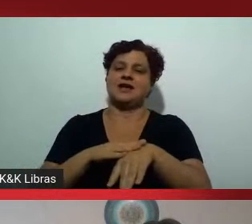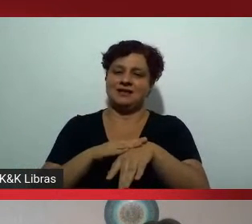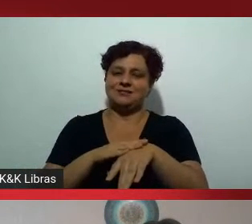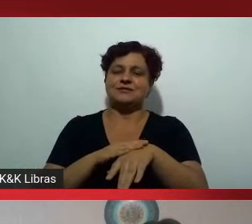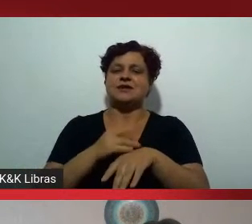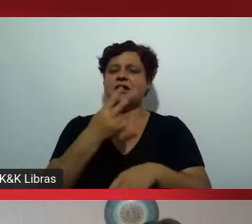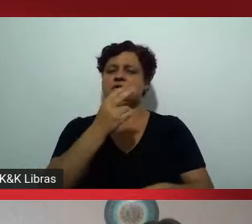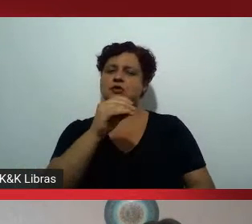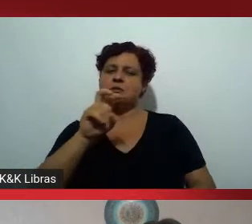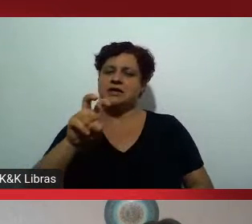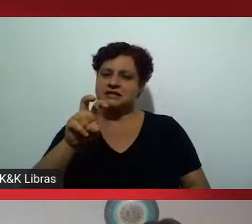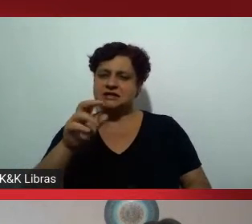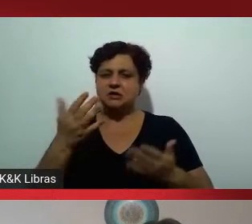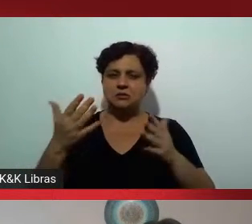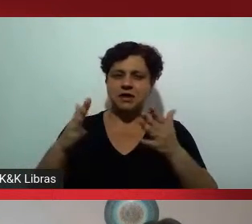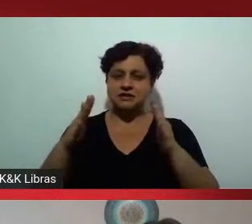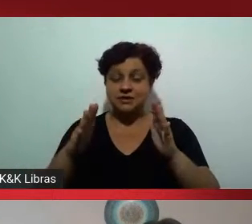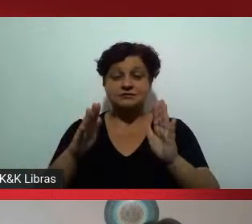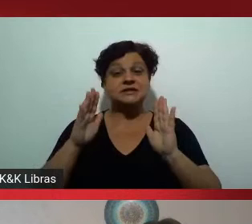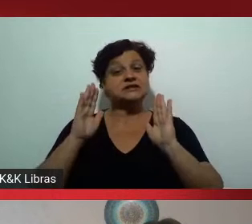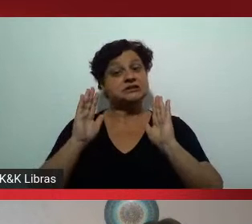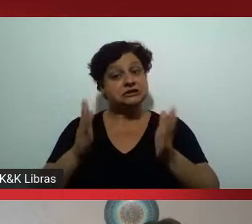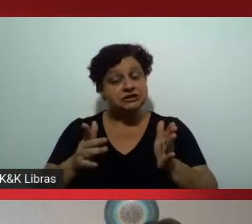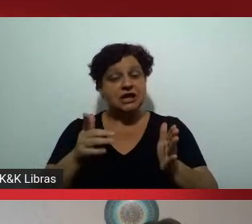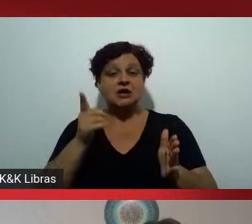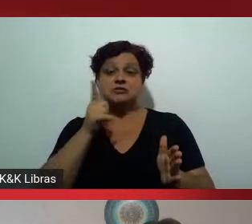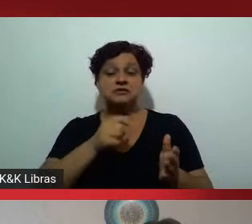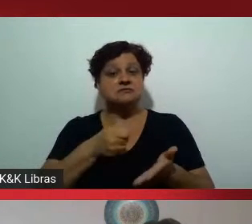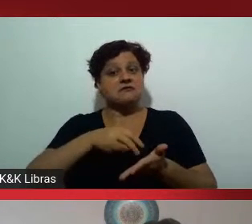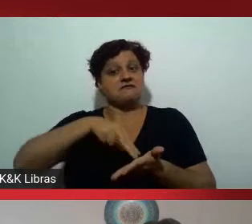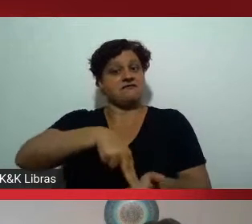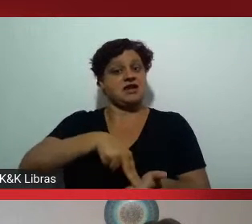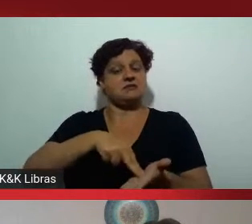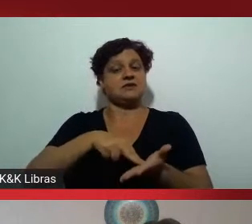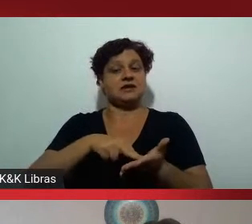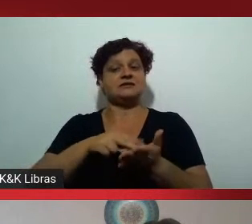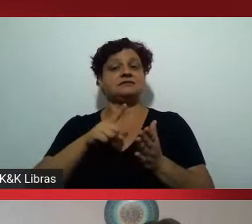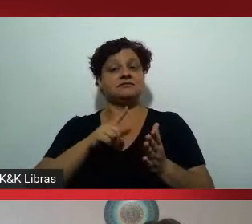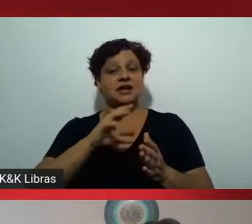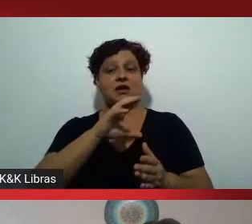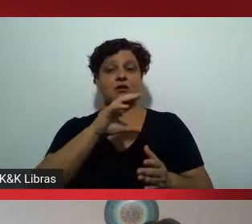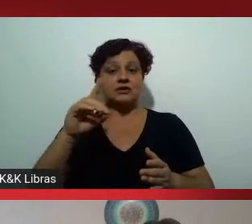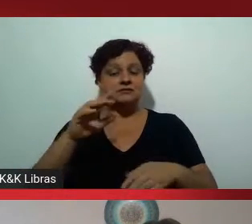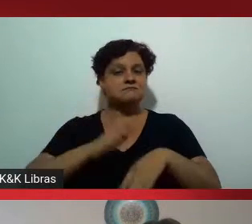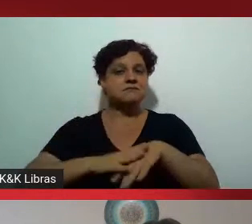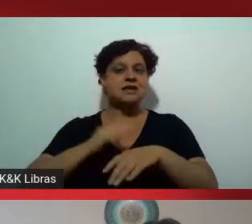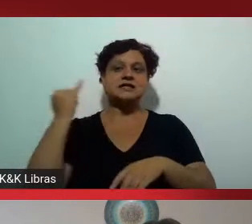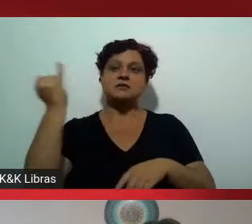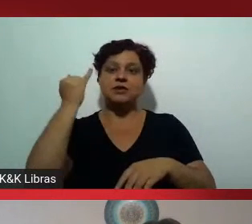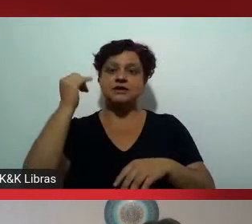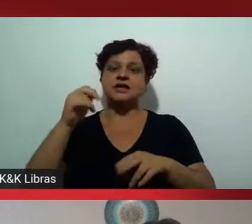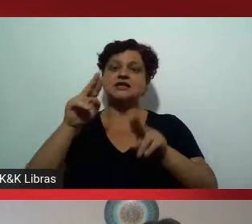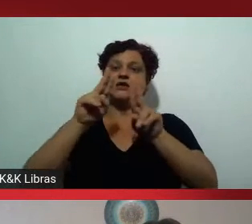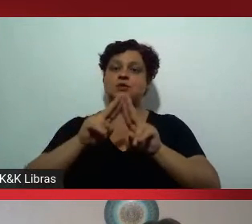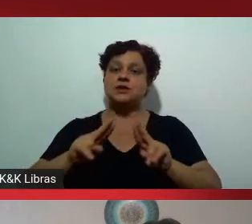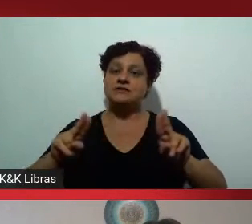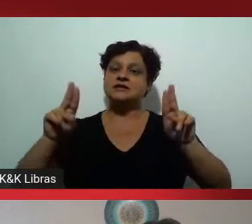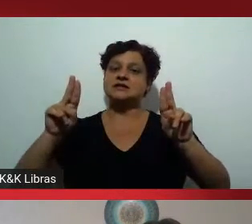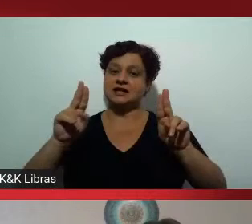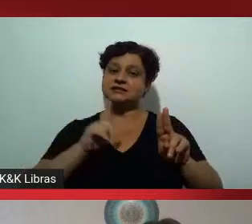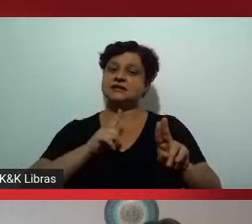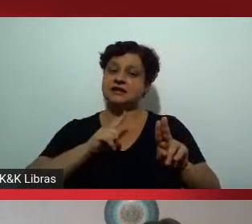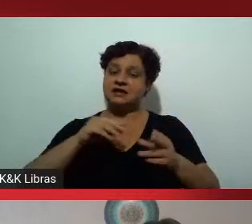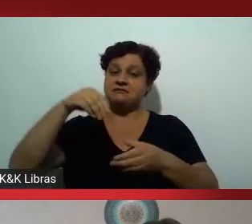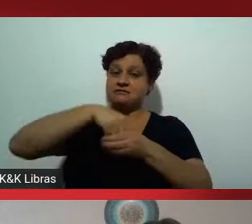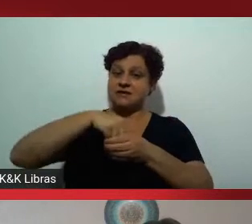2005, mas já figura, como bem citou a coordenadora, entre as mais importantes universidades do